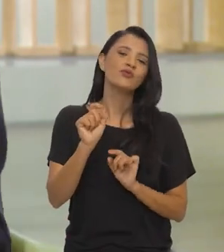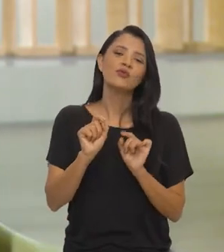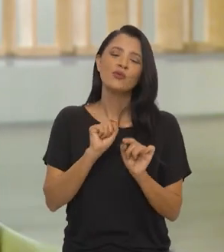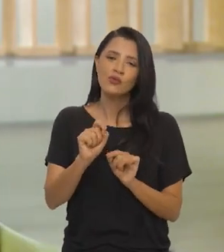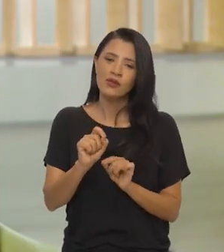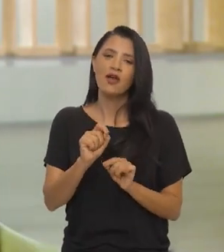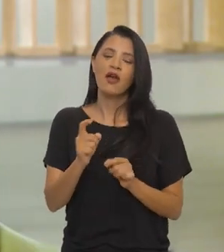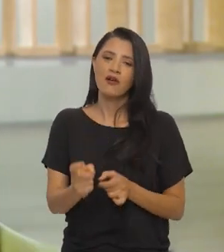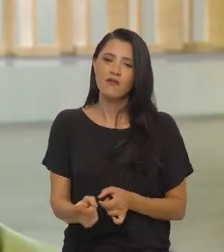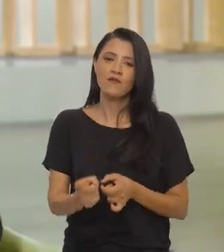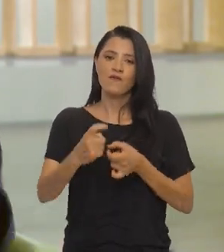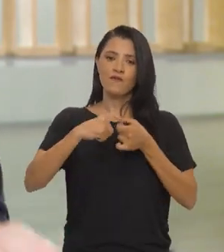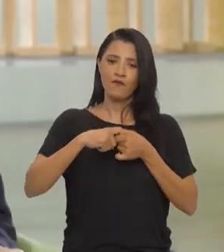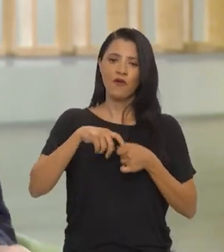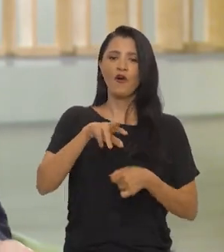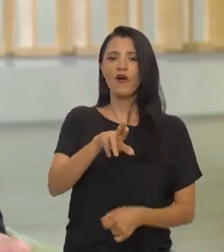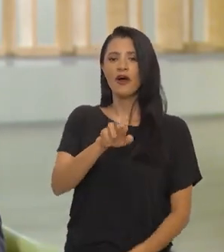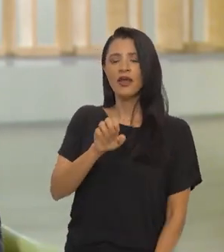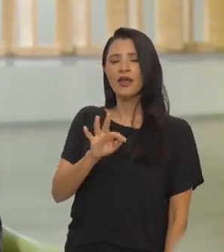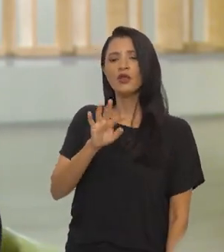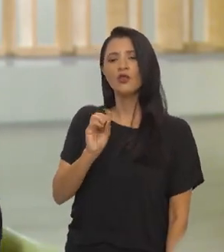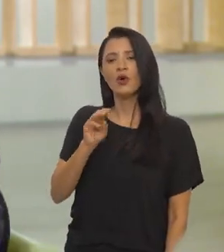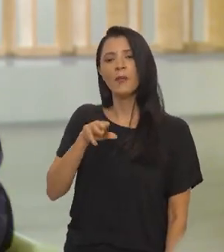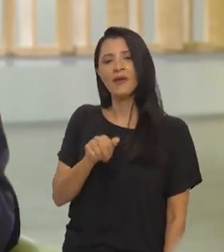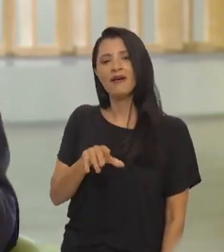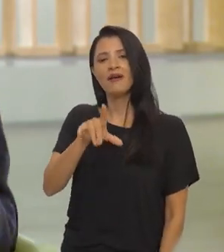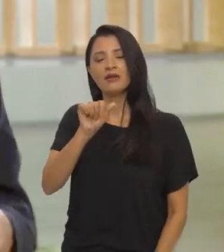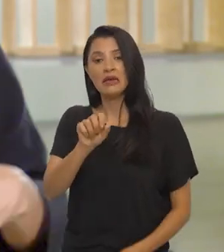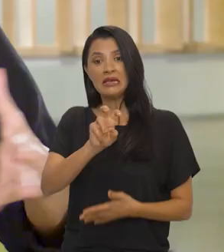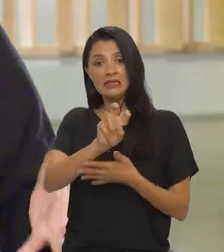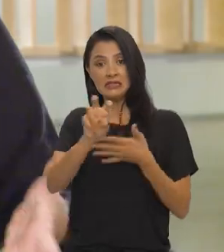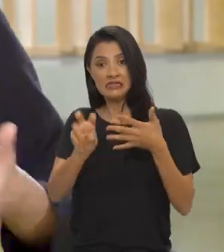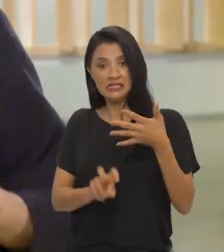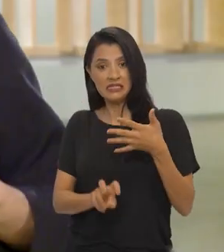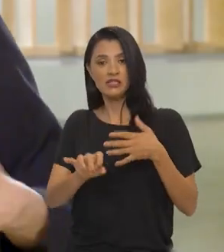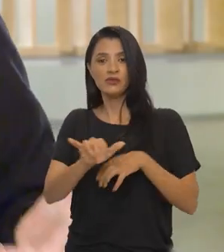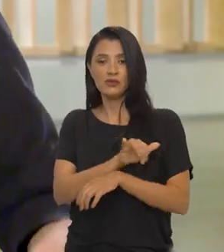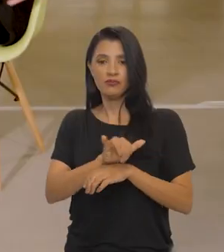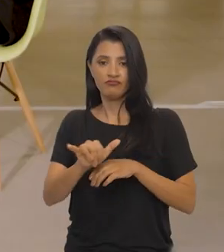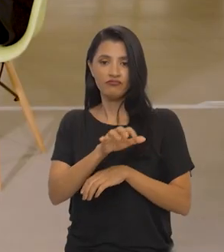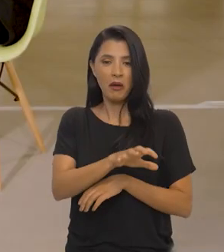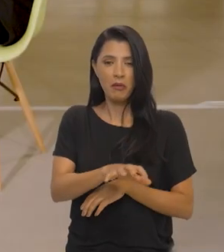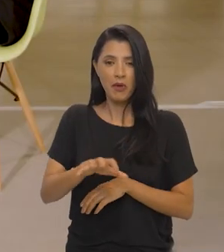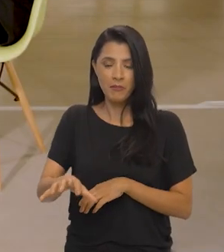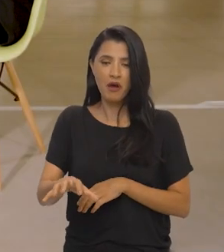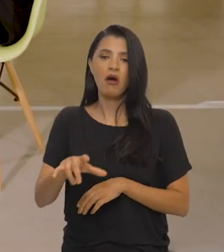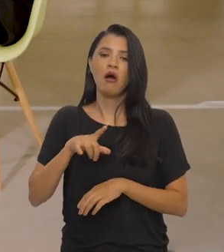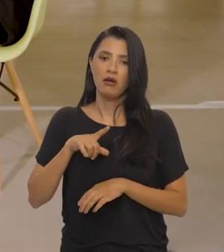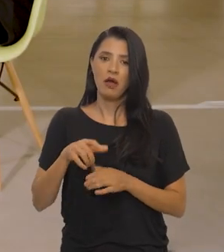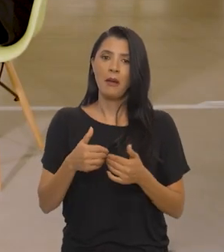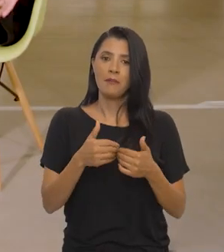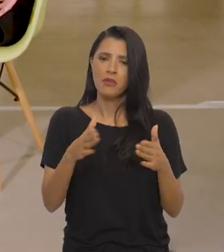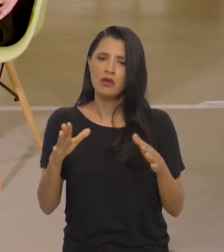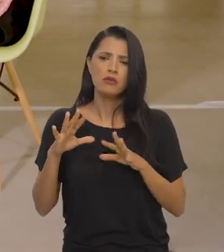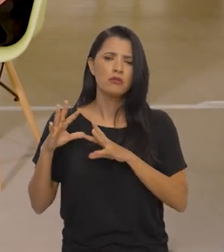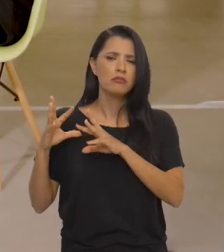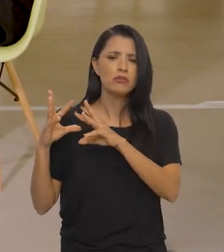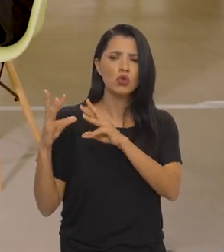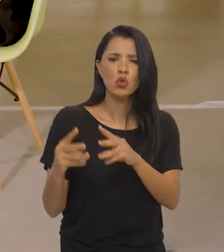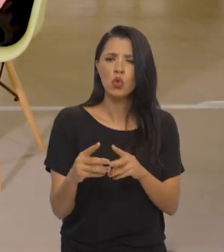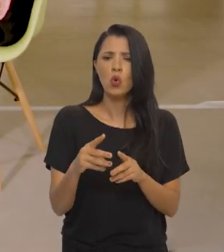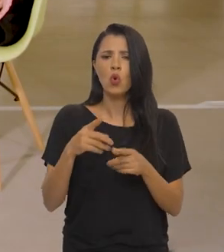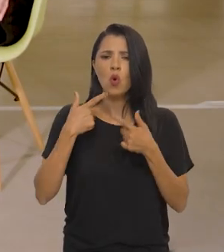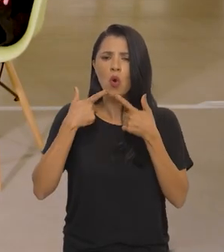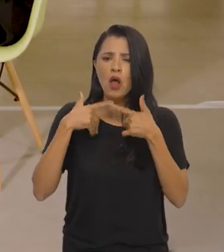lançamentos o Retomada, que são cinco mecanismos de fomento setoriais, abertos, abrangentes